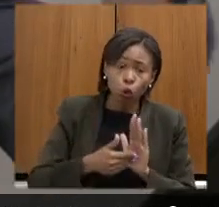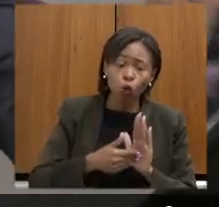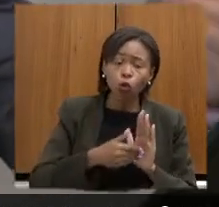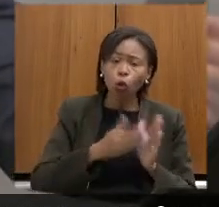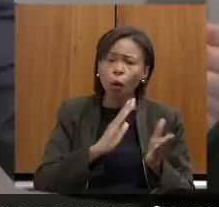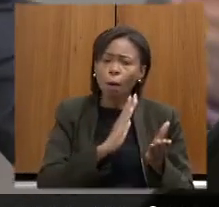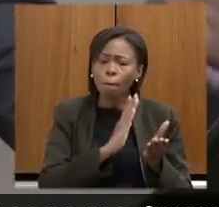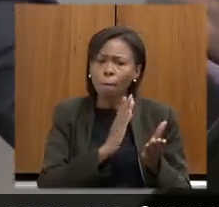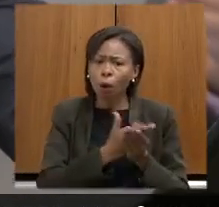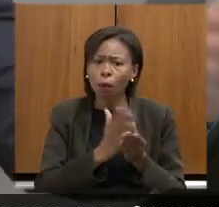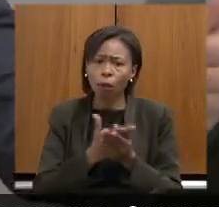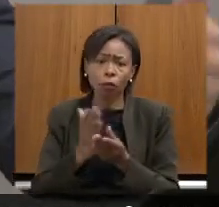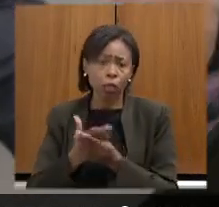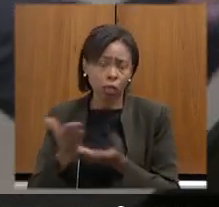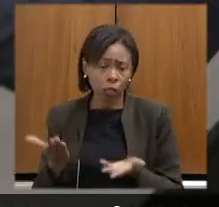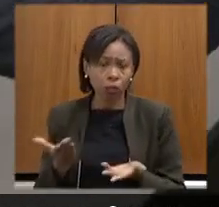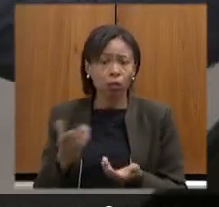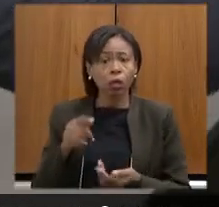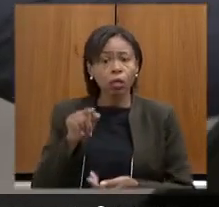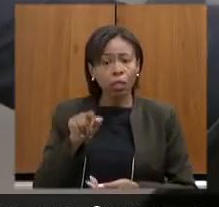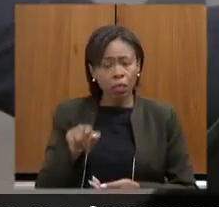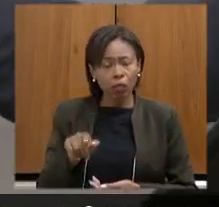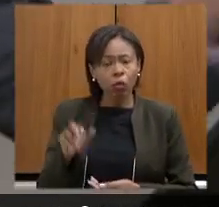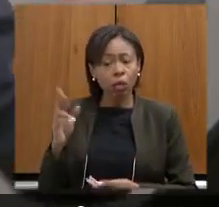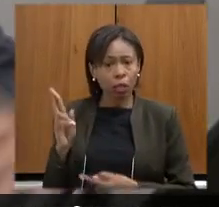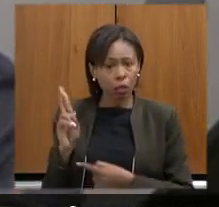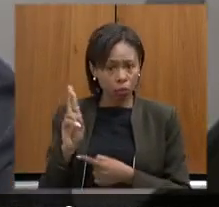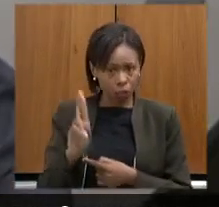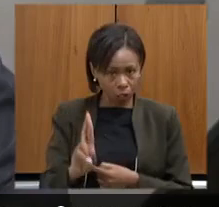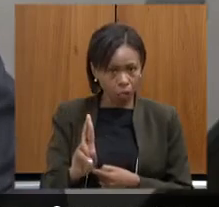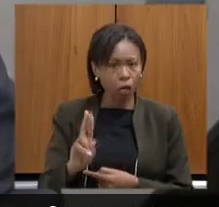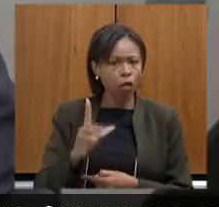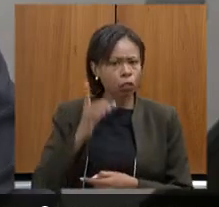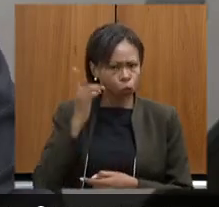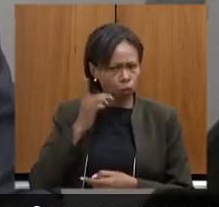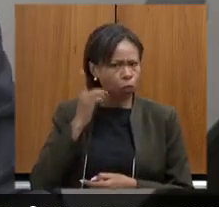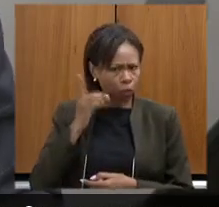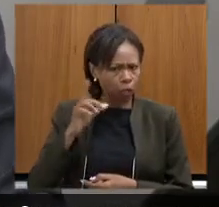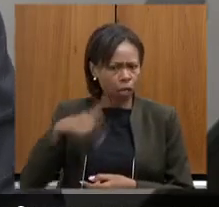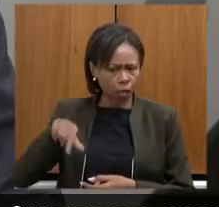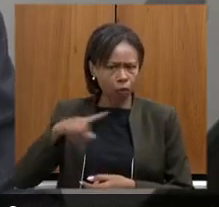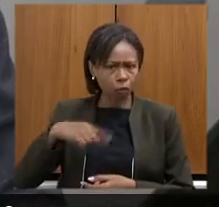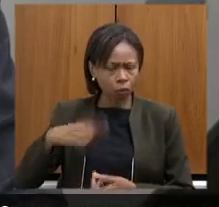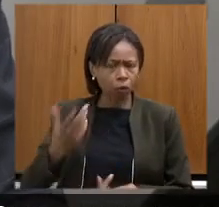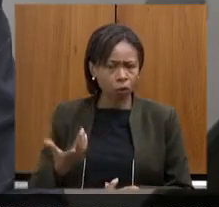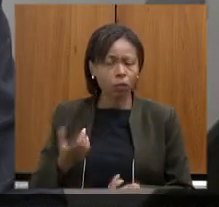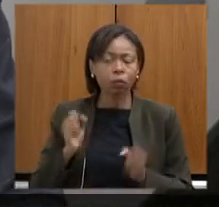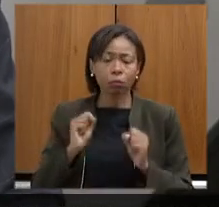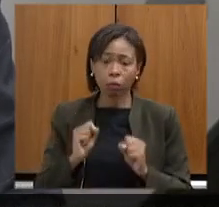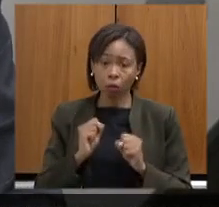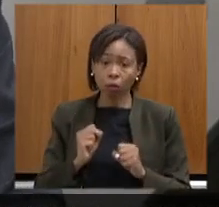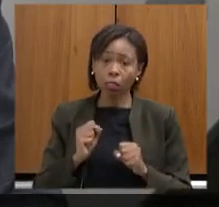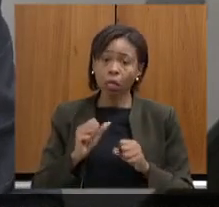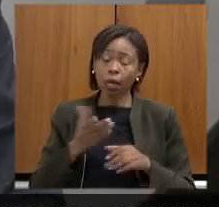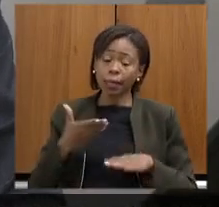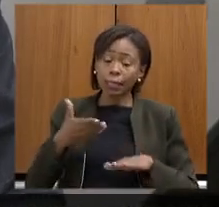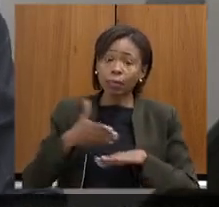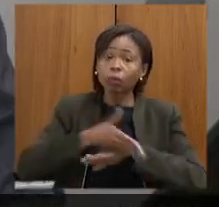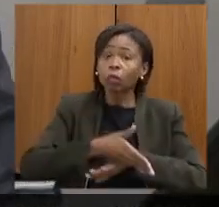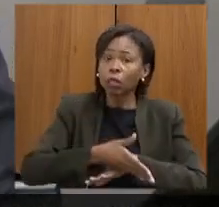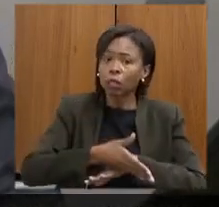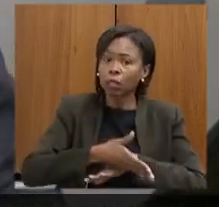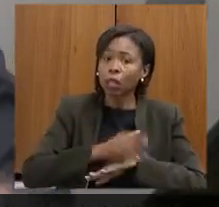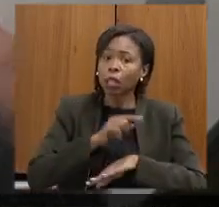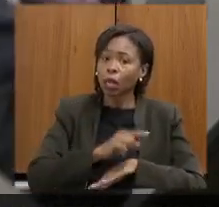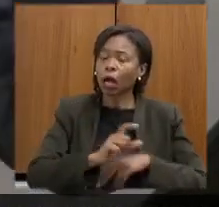utilize aí aqui os representantes legítimos que somos nós os deputados para que possamos fazer intervenção junto ao poder